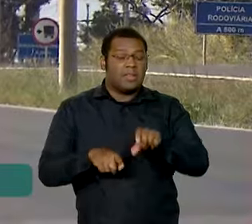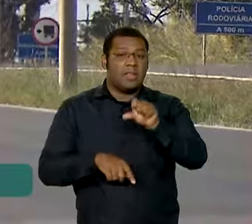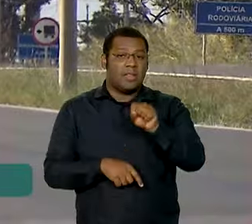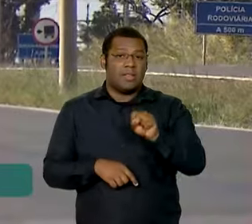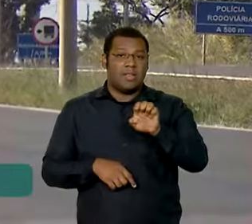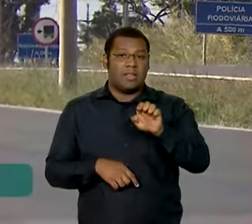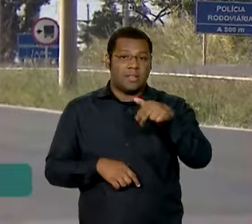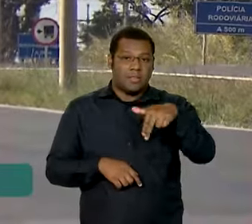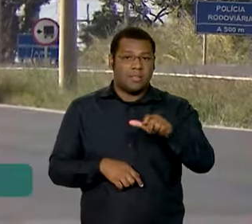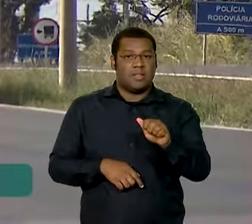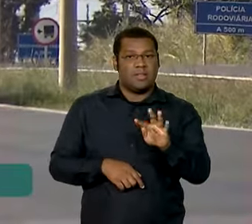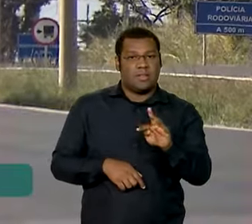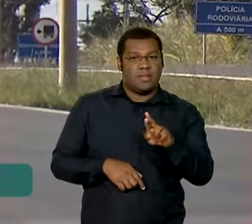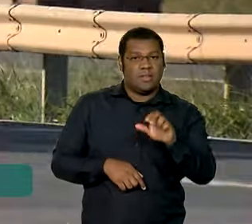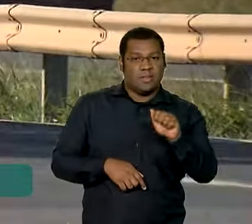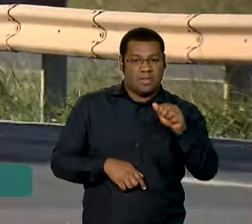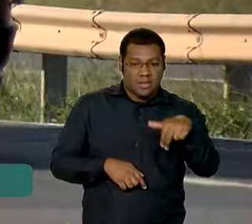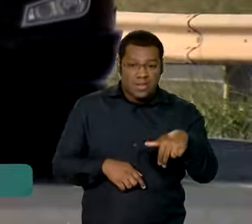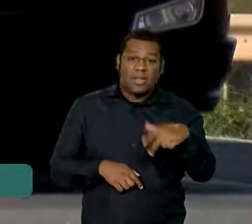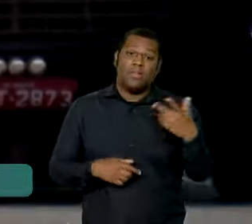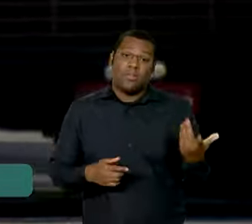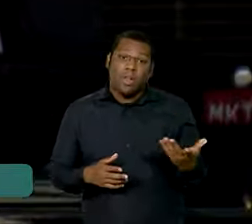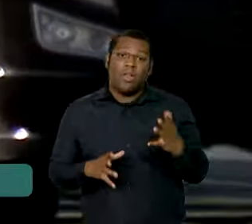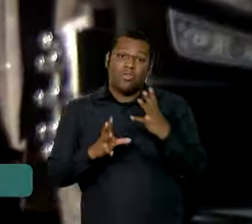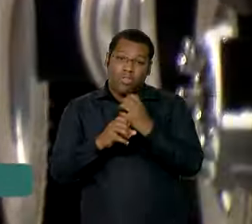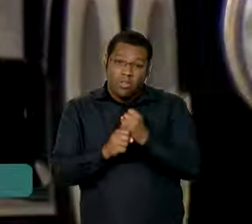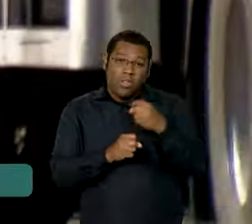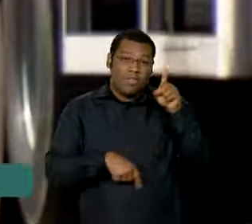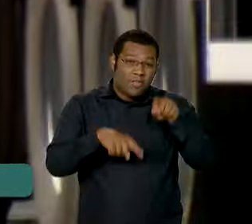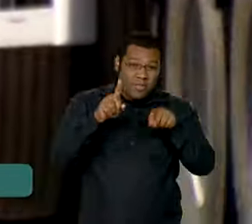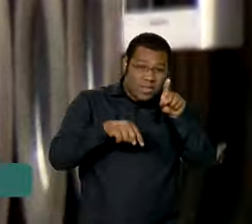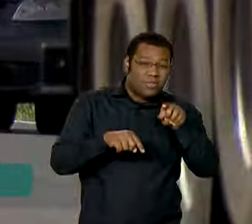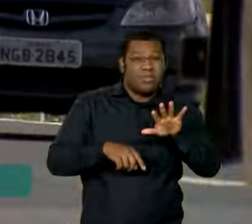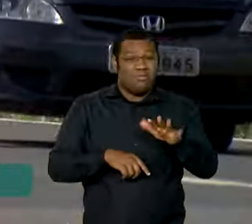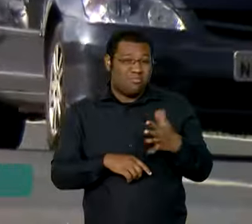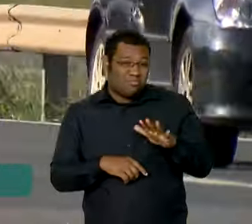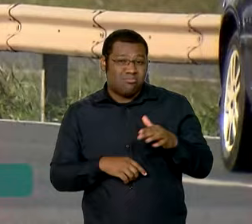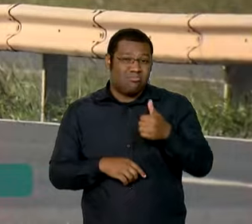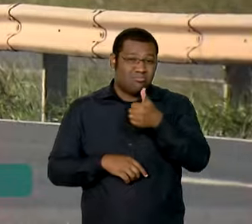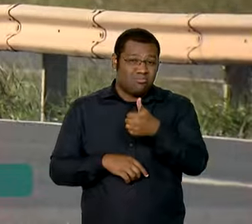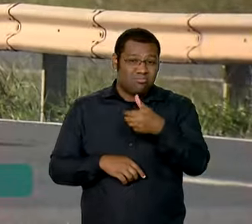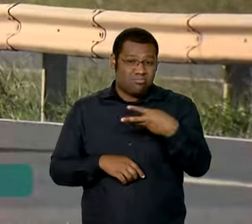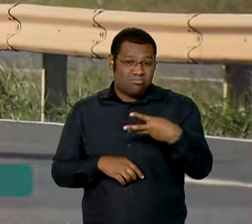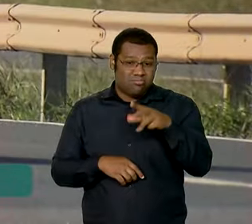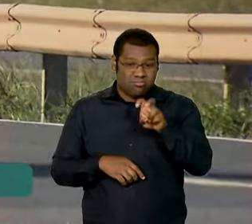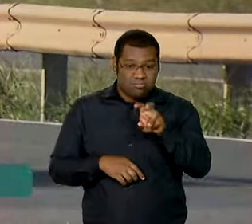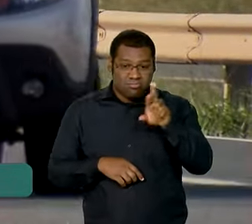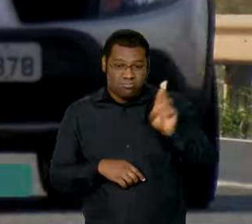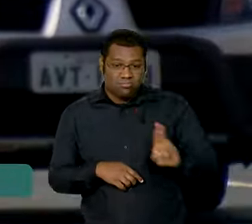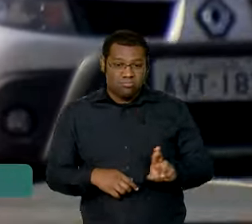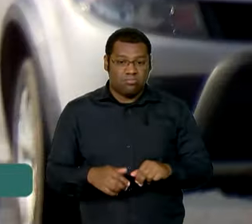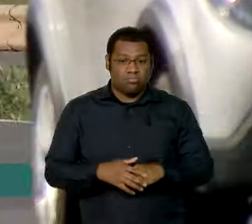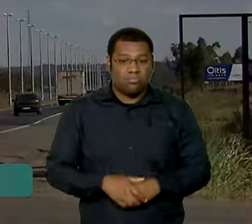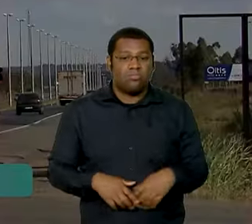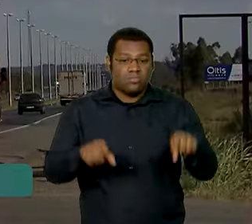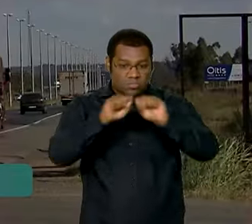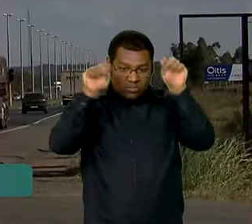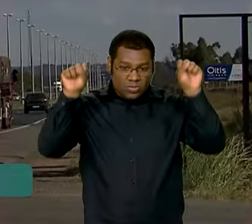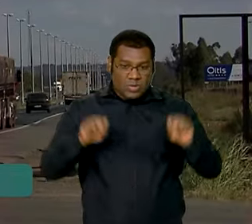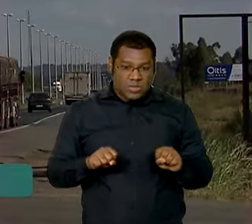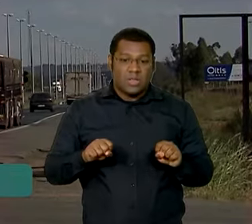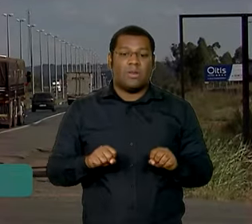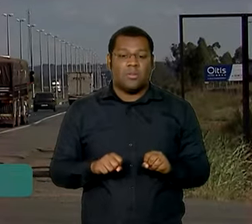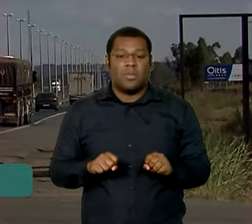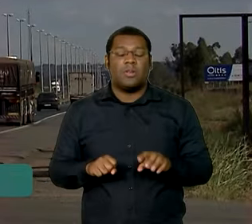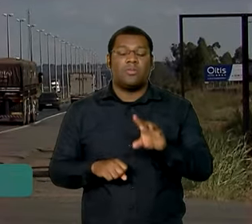variar de acordo com a região, custando, em média, R 135,00. Os sistemas eletrônicos dos